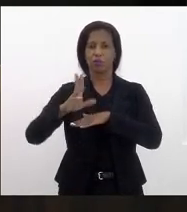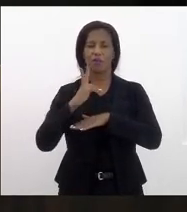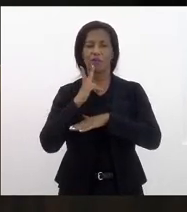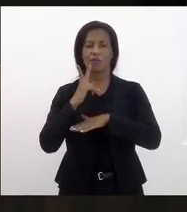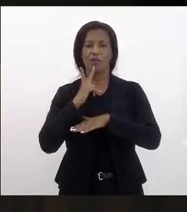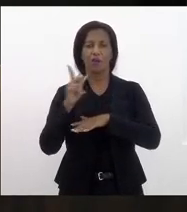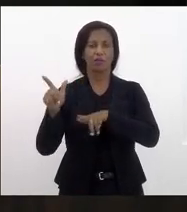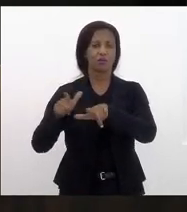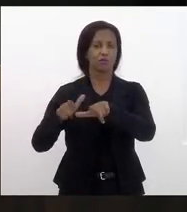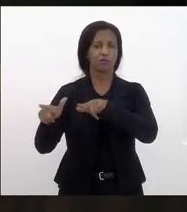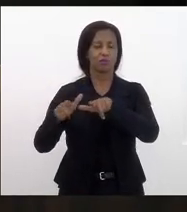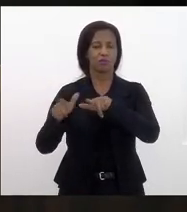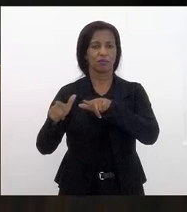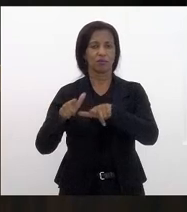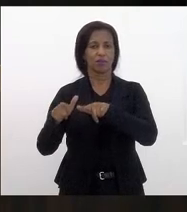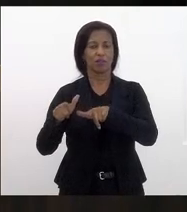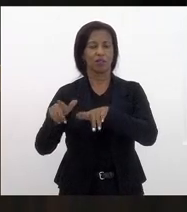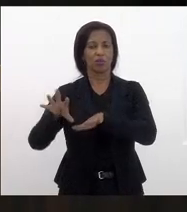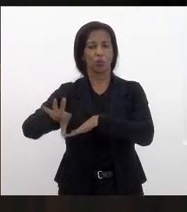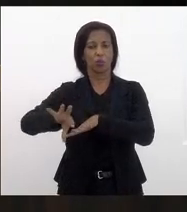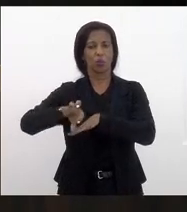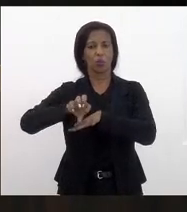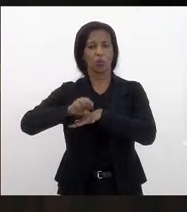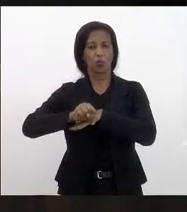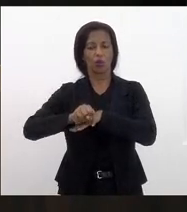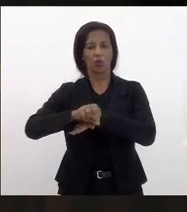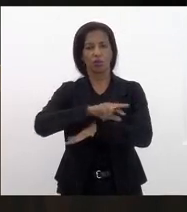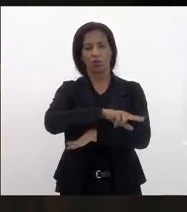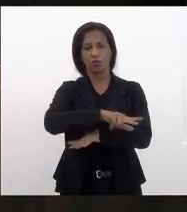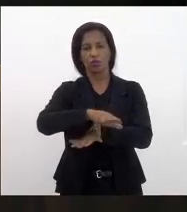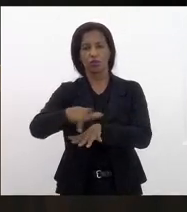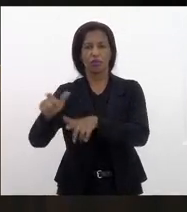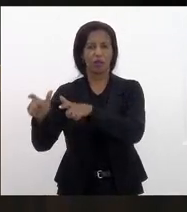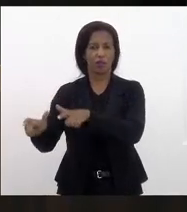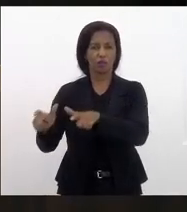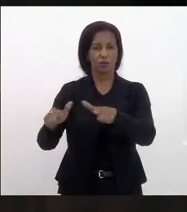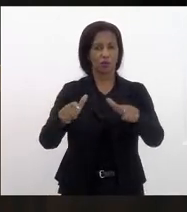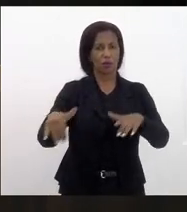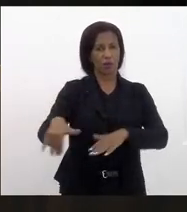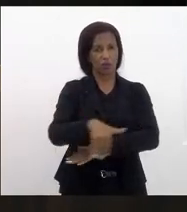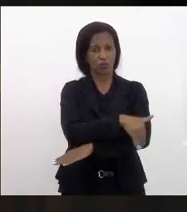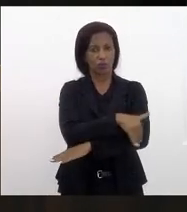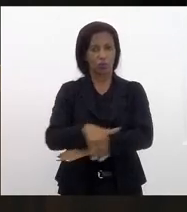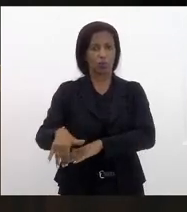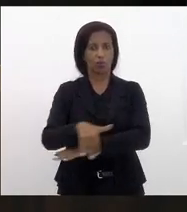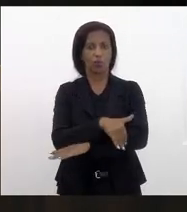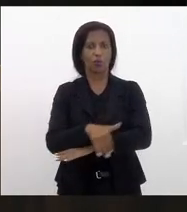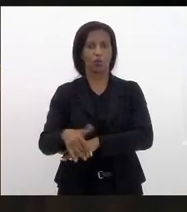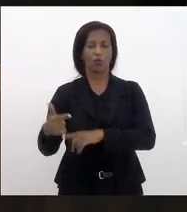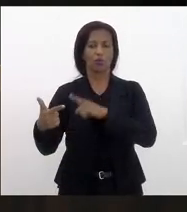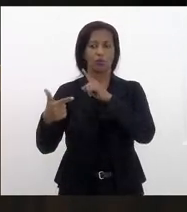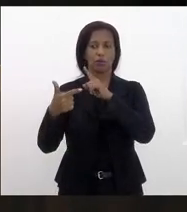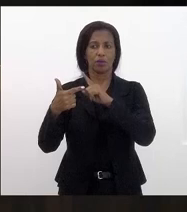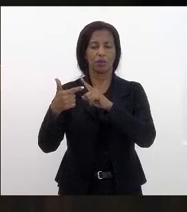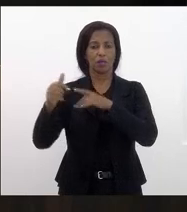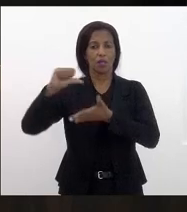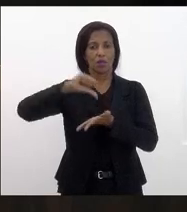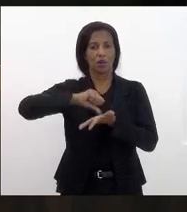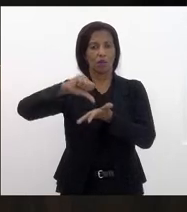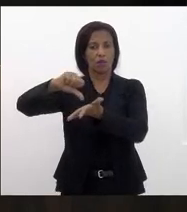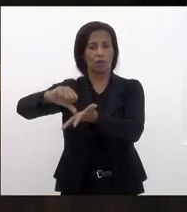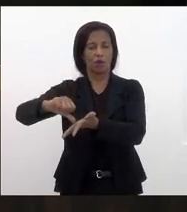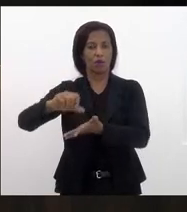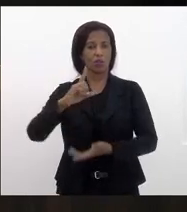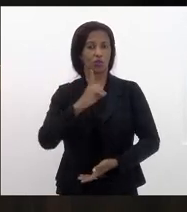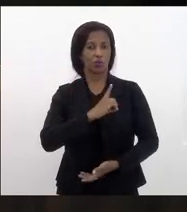implantação de serviços de drenagem e pavimentação de diversos logradouros públicos no segundo e terceiro distrito do município